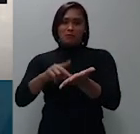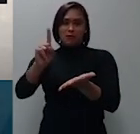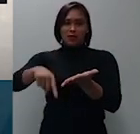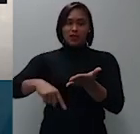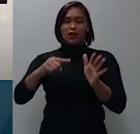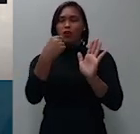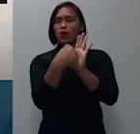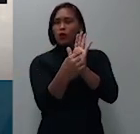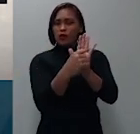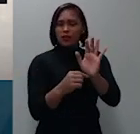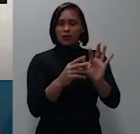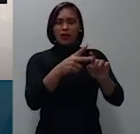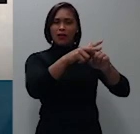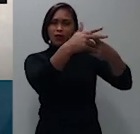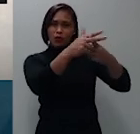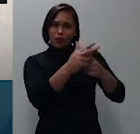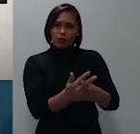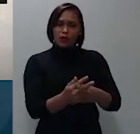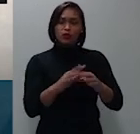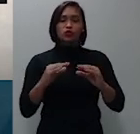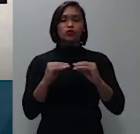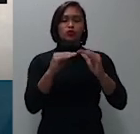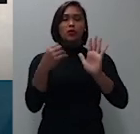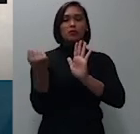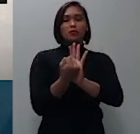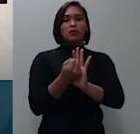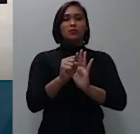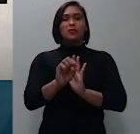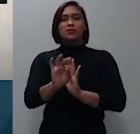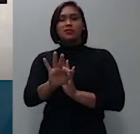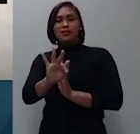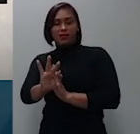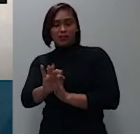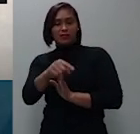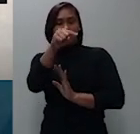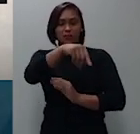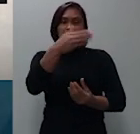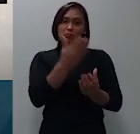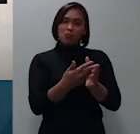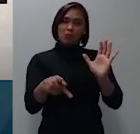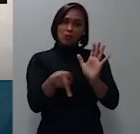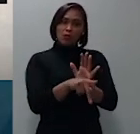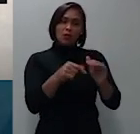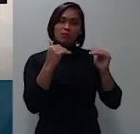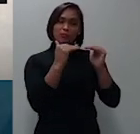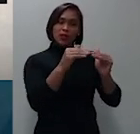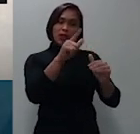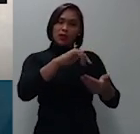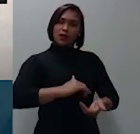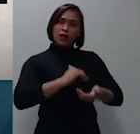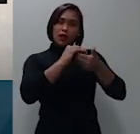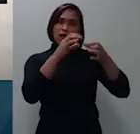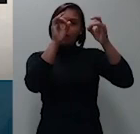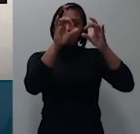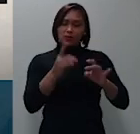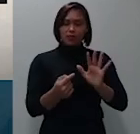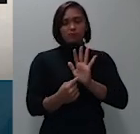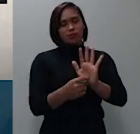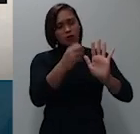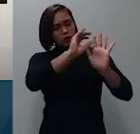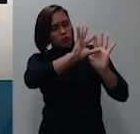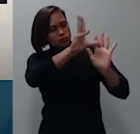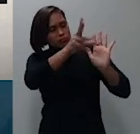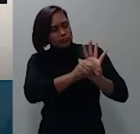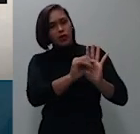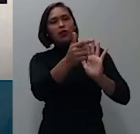homologado pelo Supremo se o caso deve ser arguído em ação própria perante aquela corte diante disso considero que não há obstáculo ao